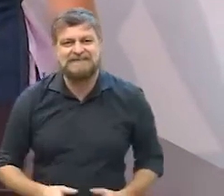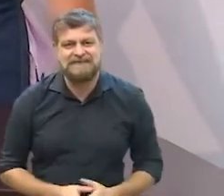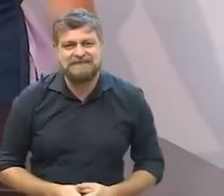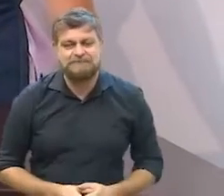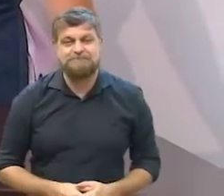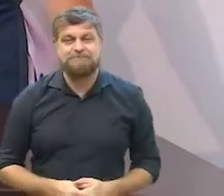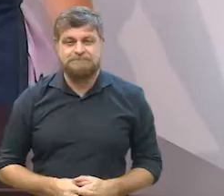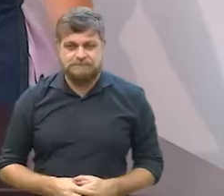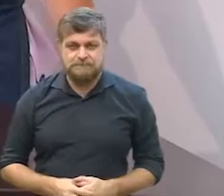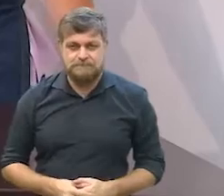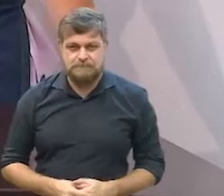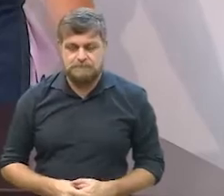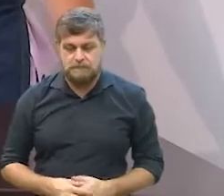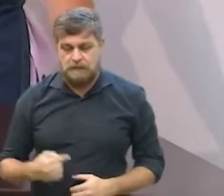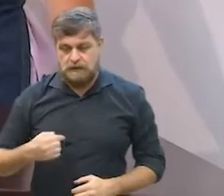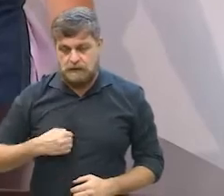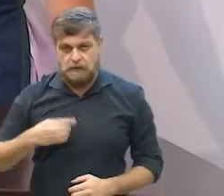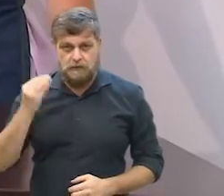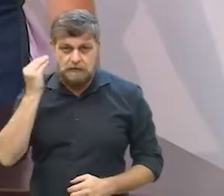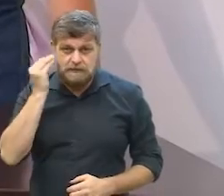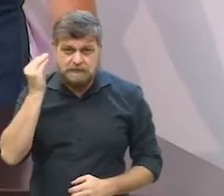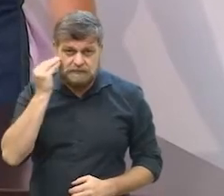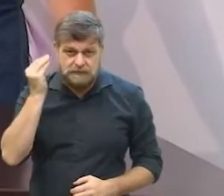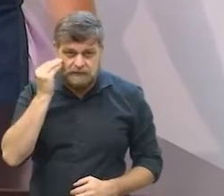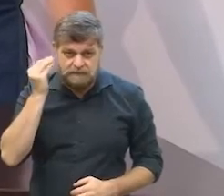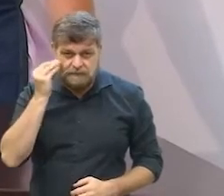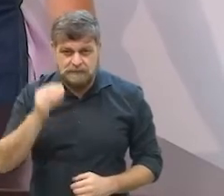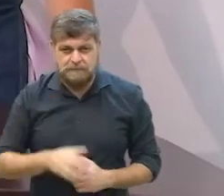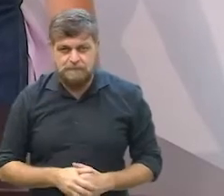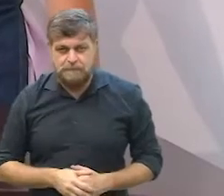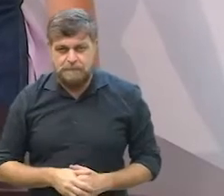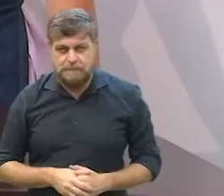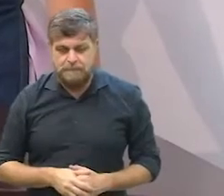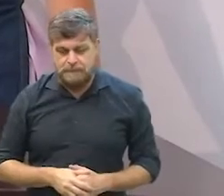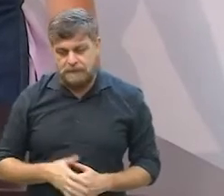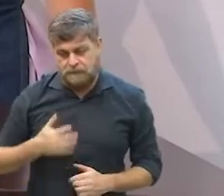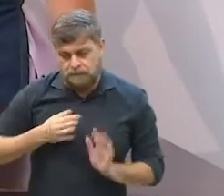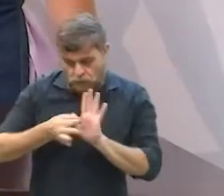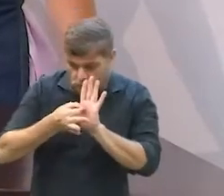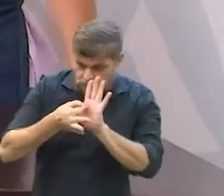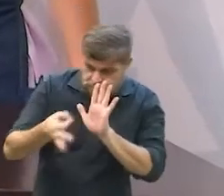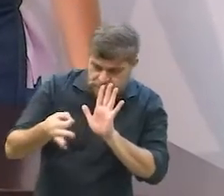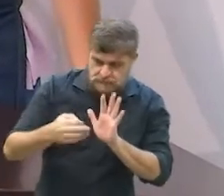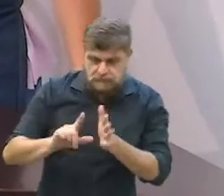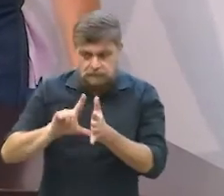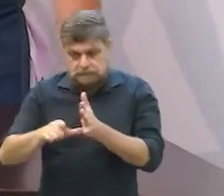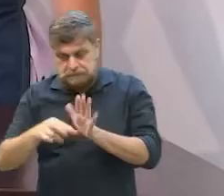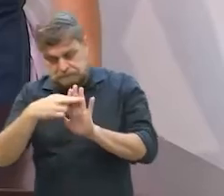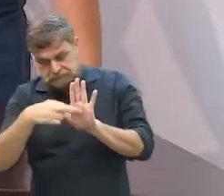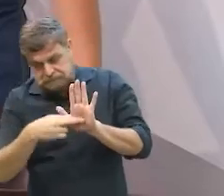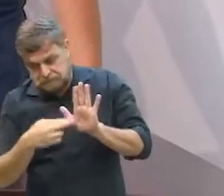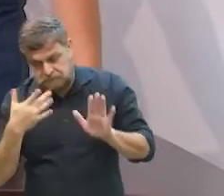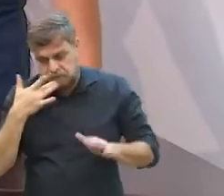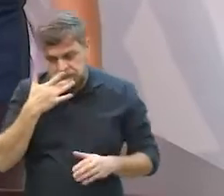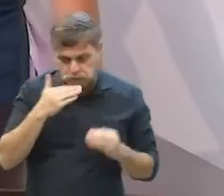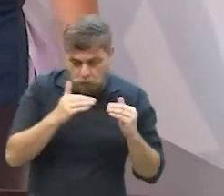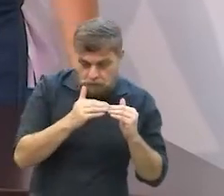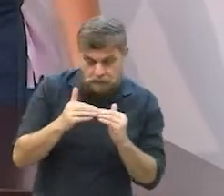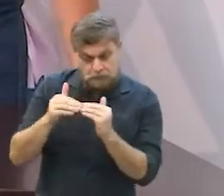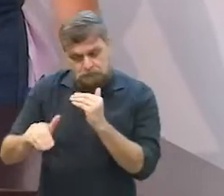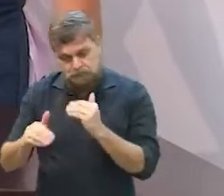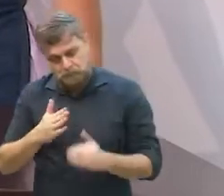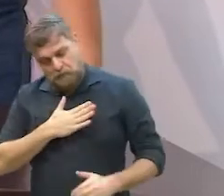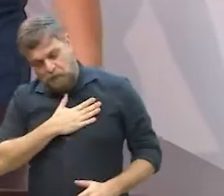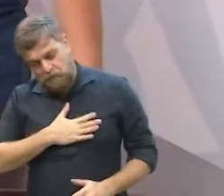e aí enquanto eu experimento para dar aqui a minha opinião sobre a receita né tem que apertar